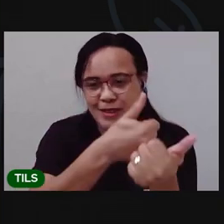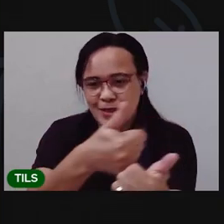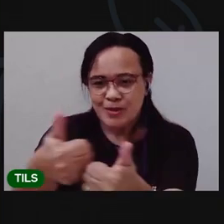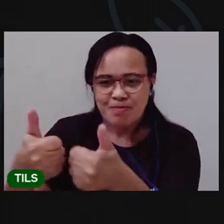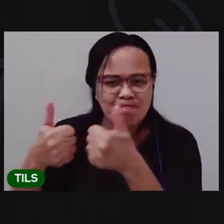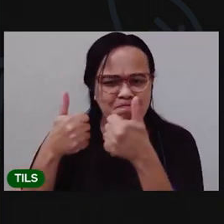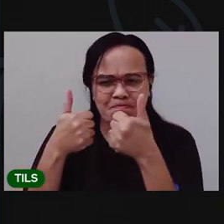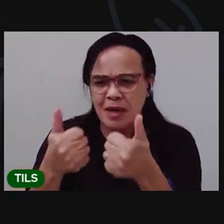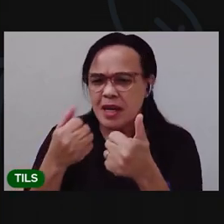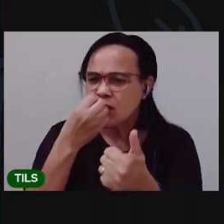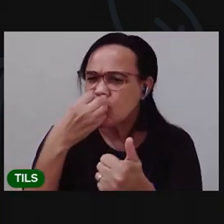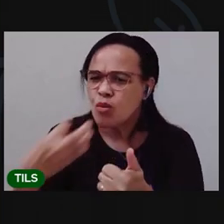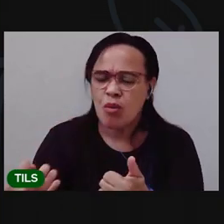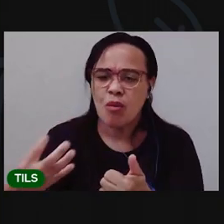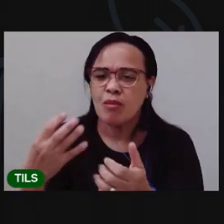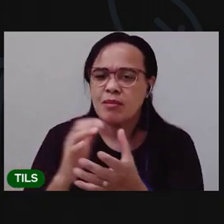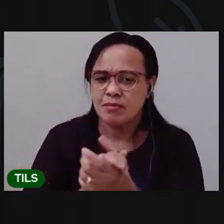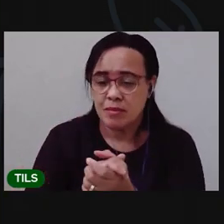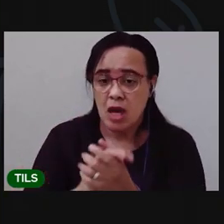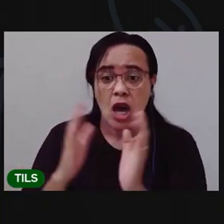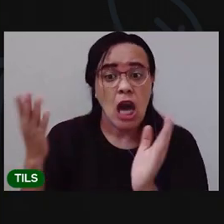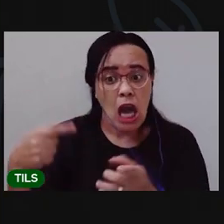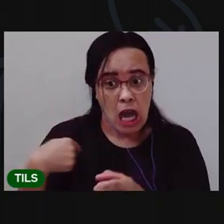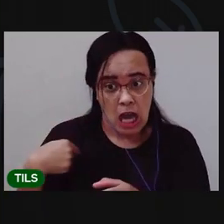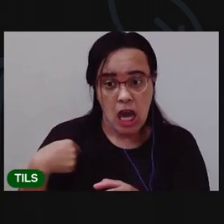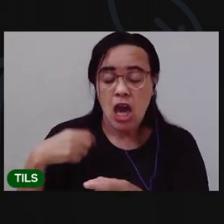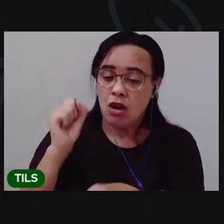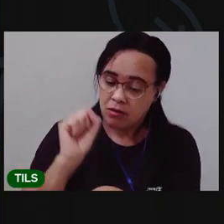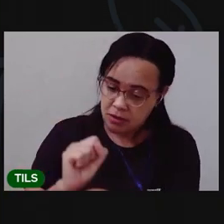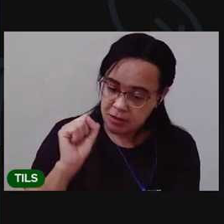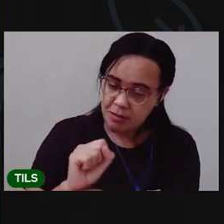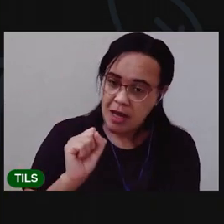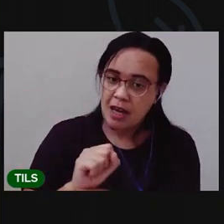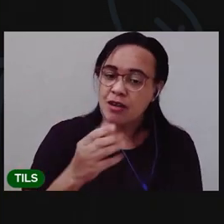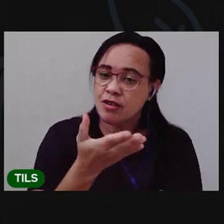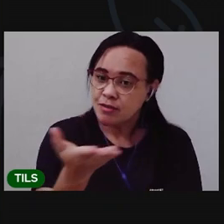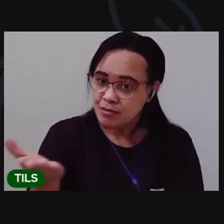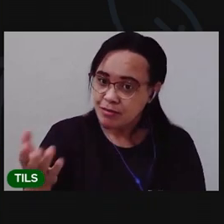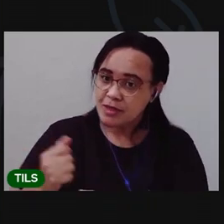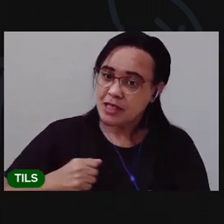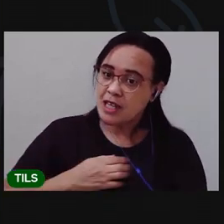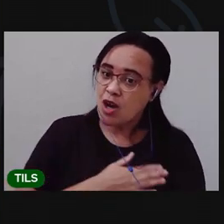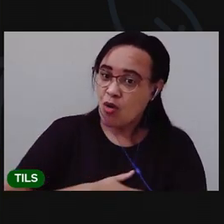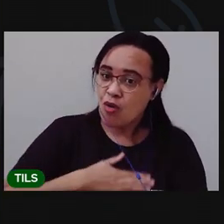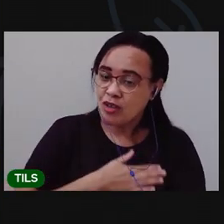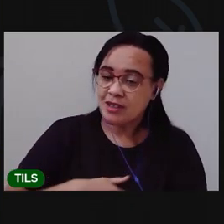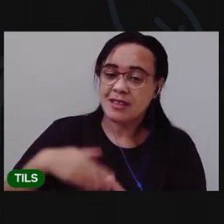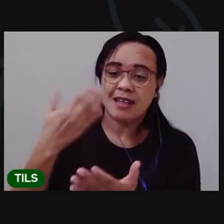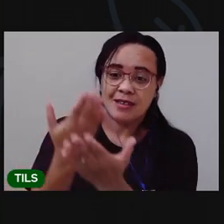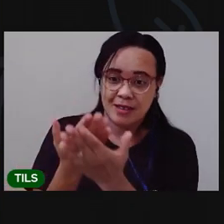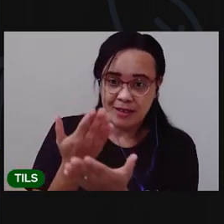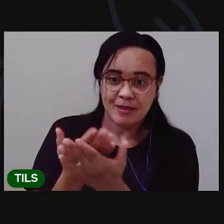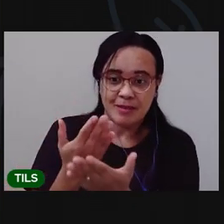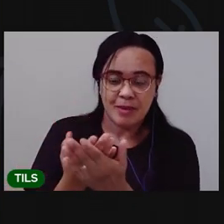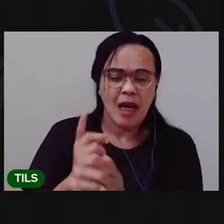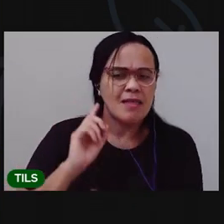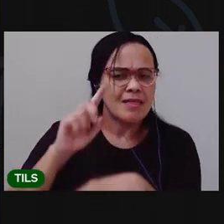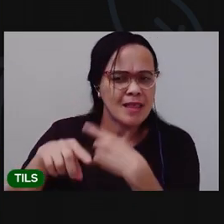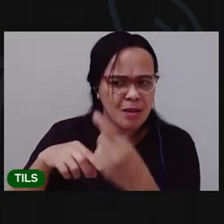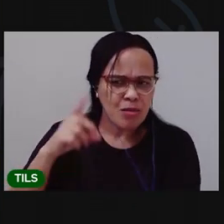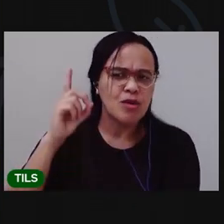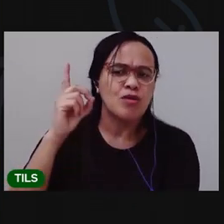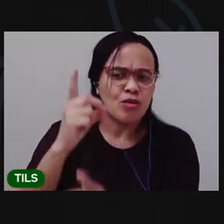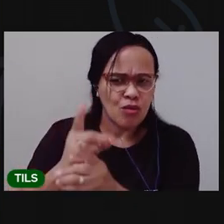Espero que vocês tenham gostado bastante A gente se vê daqui a pouco Vai lá tomar um café Beber uma